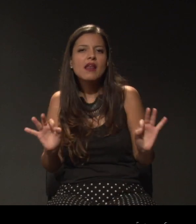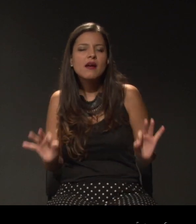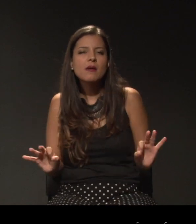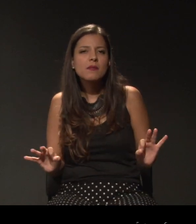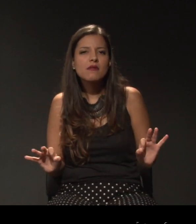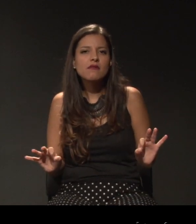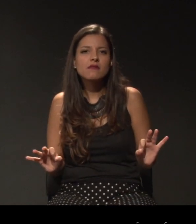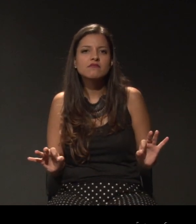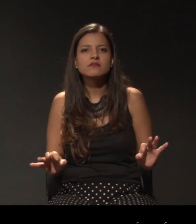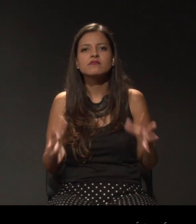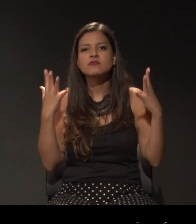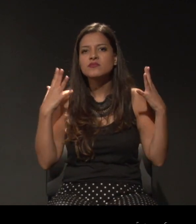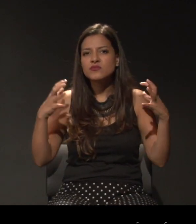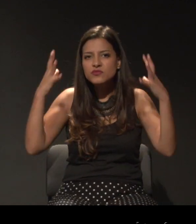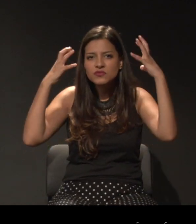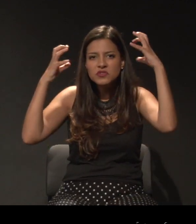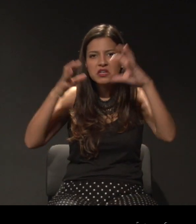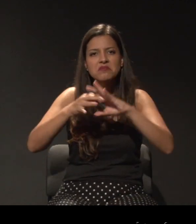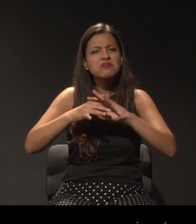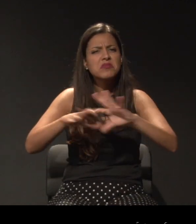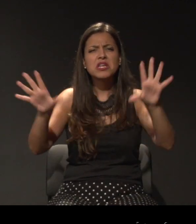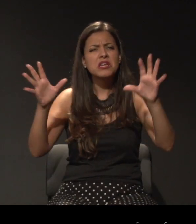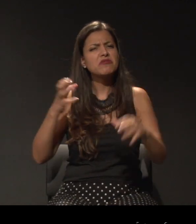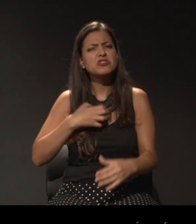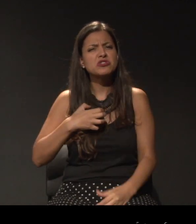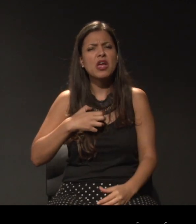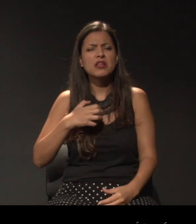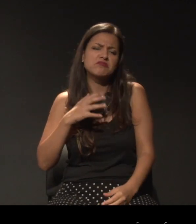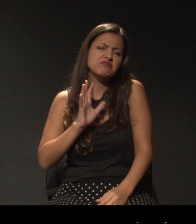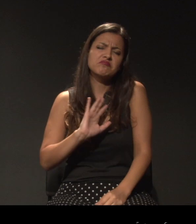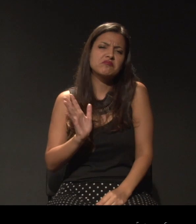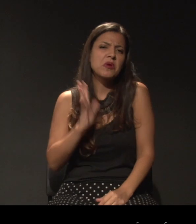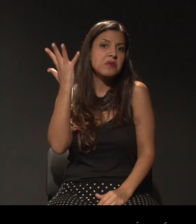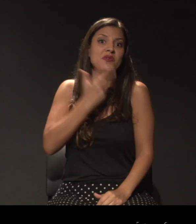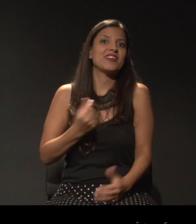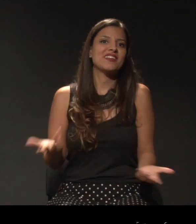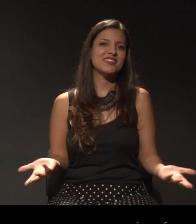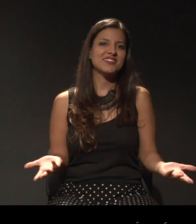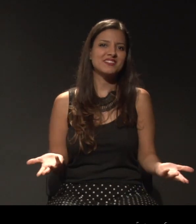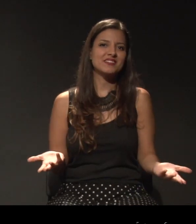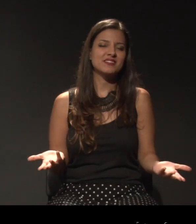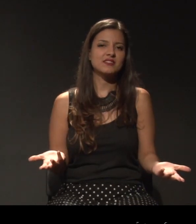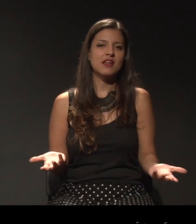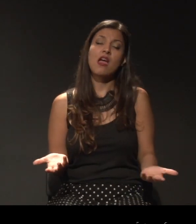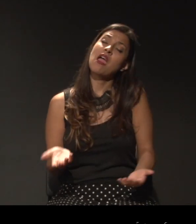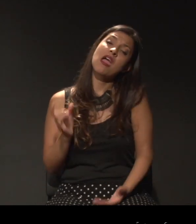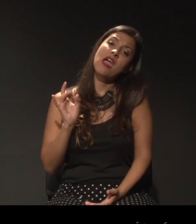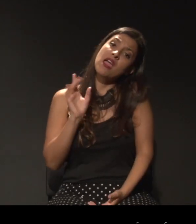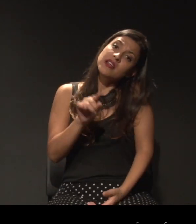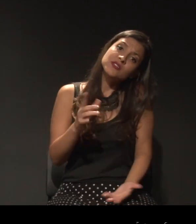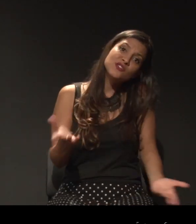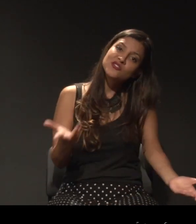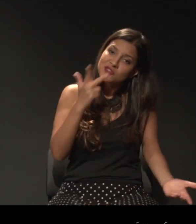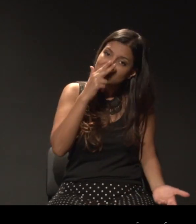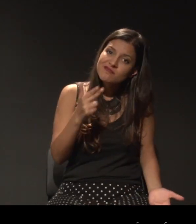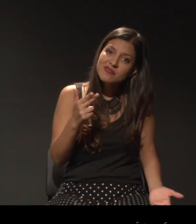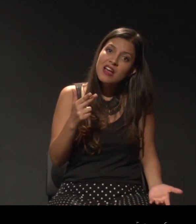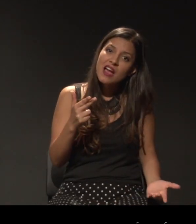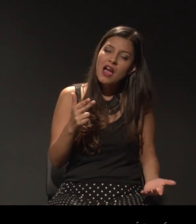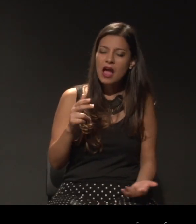bonito para caramba você ter o seu cabelo da maneira com que ele nasceu. E aí é isso. Eu acho que o antepassado